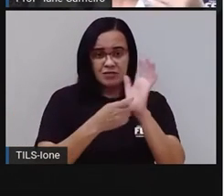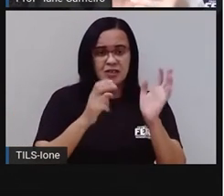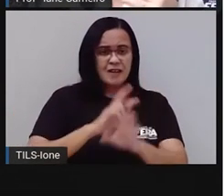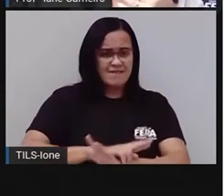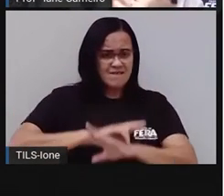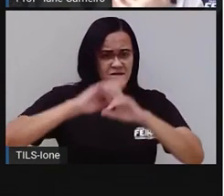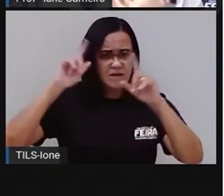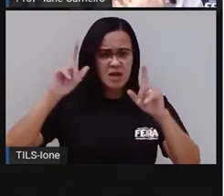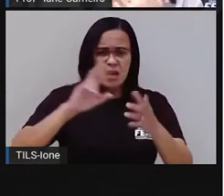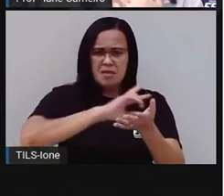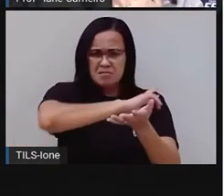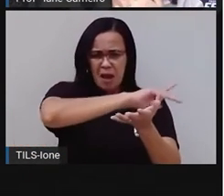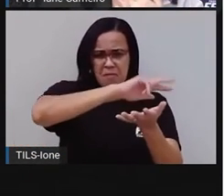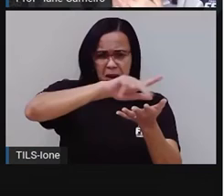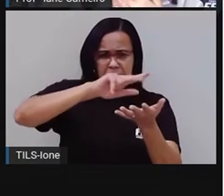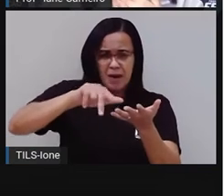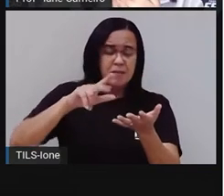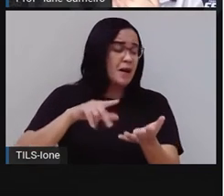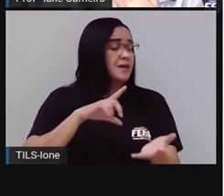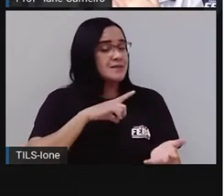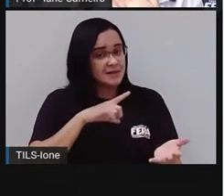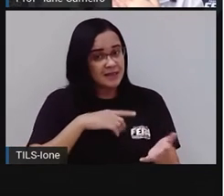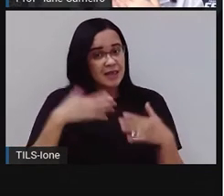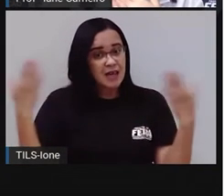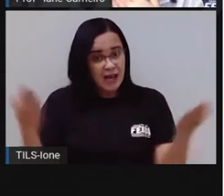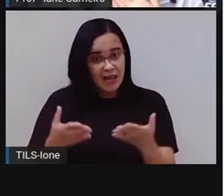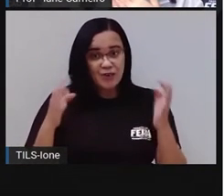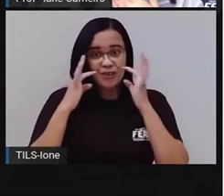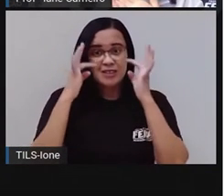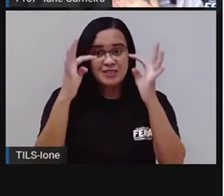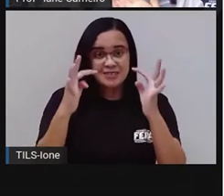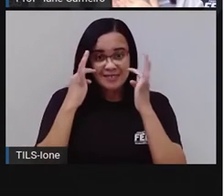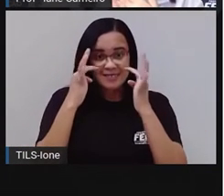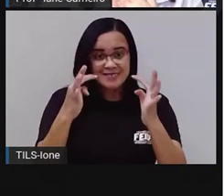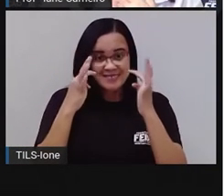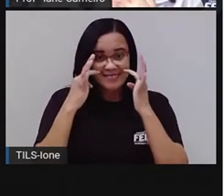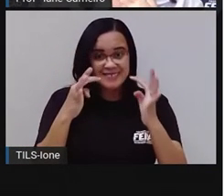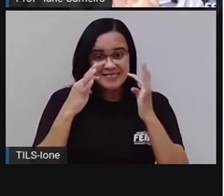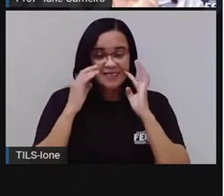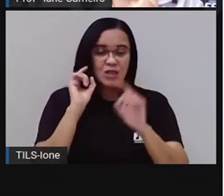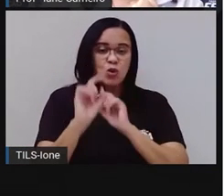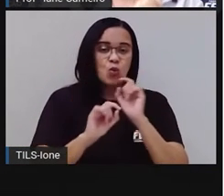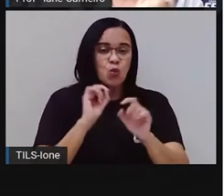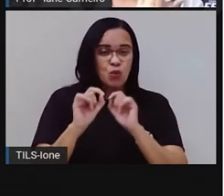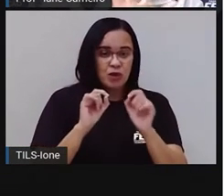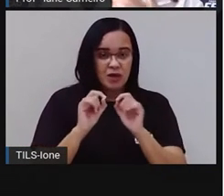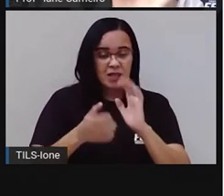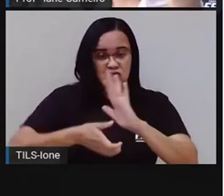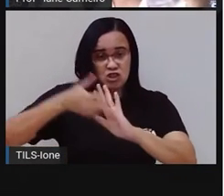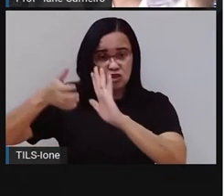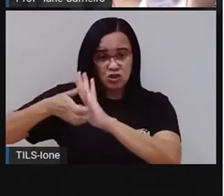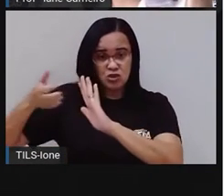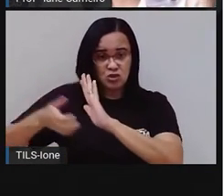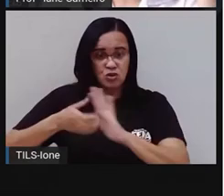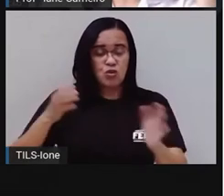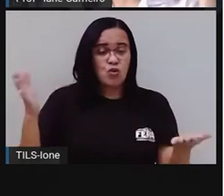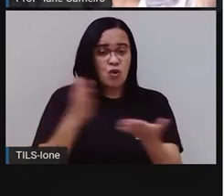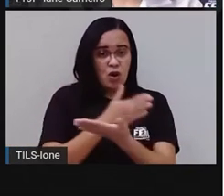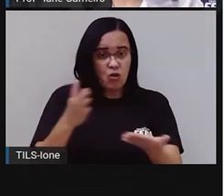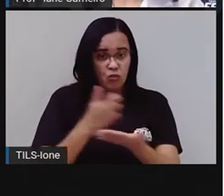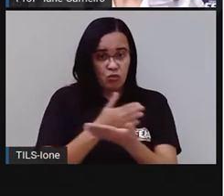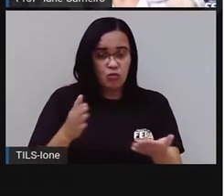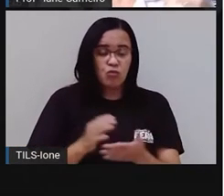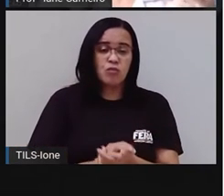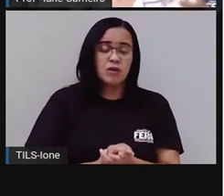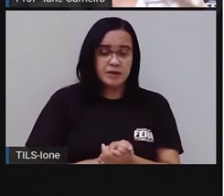tá certo? E é isso que a gente vai observar aqui agora. A Pró retirou algumas frutas, né, lá